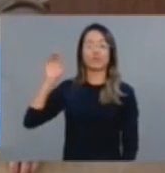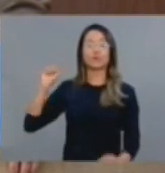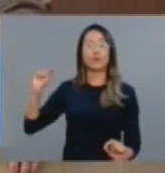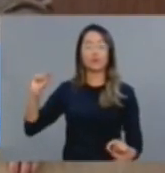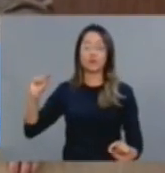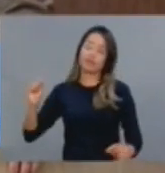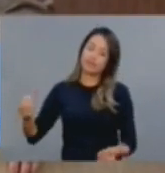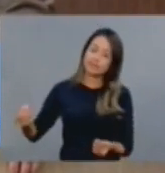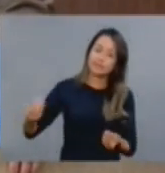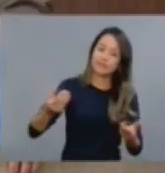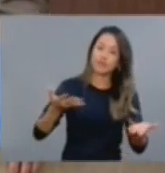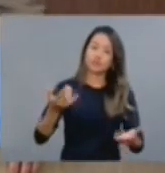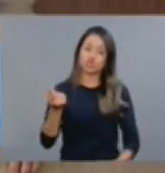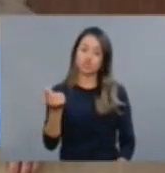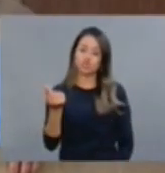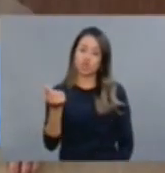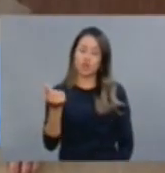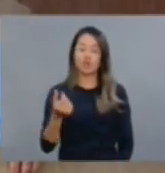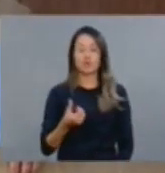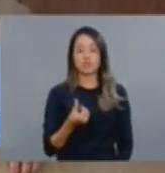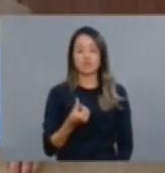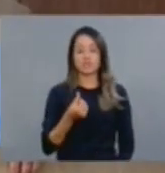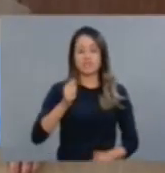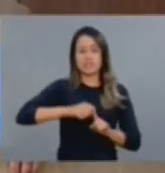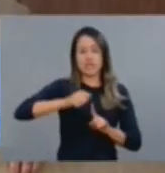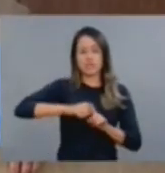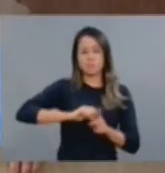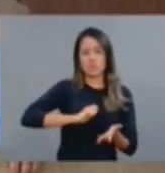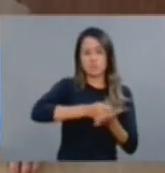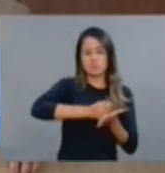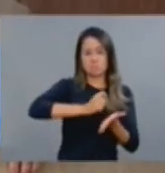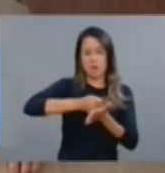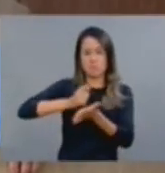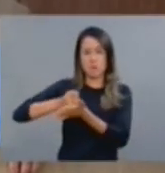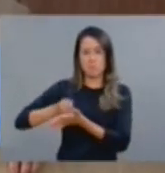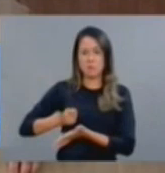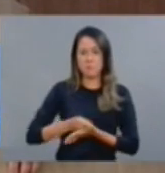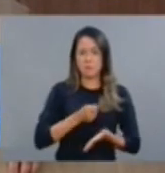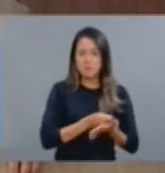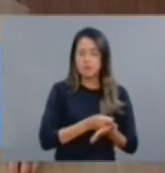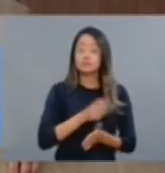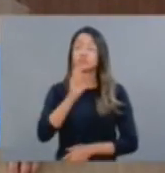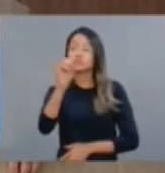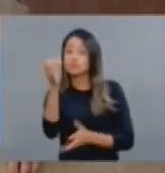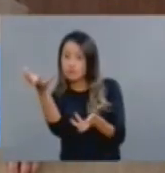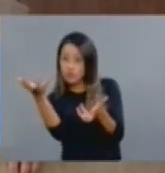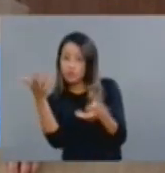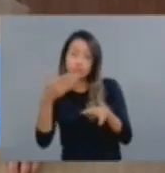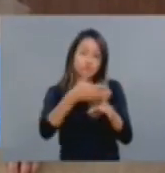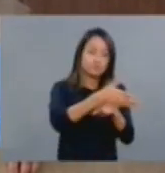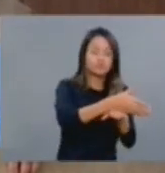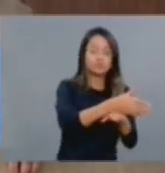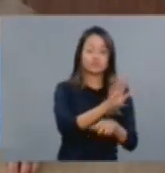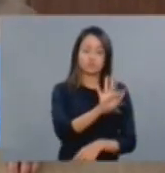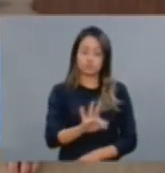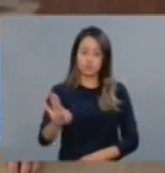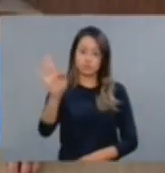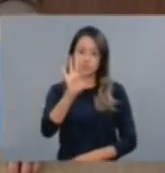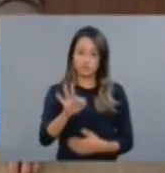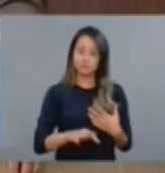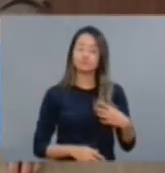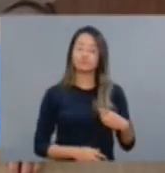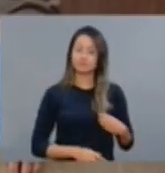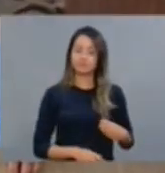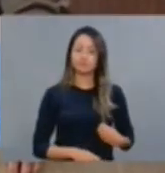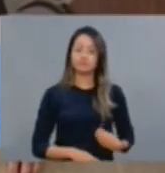Bolsa Universitária de seis meses a quem quisesse ascender ao ensino superior numa